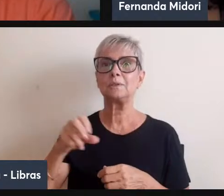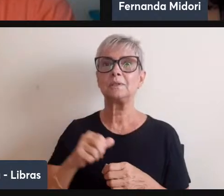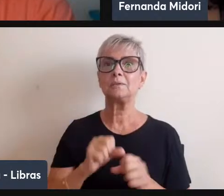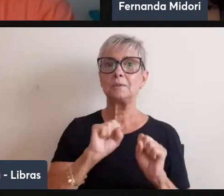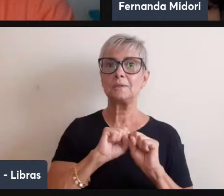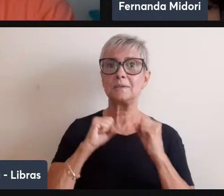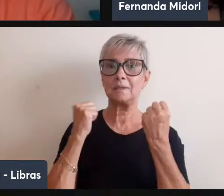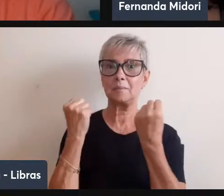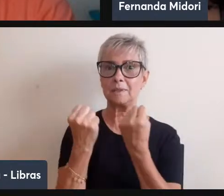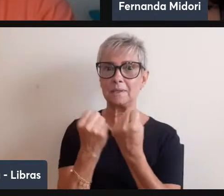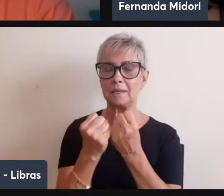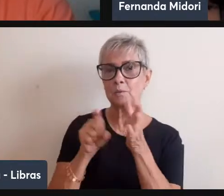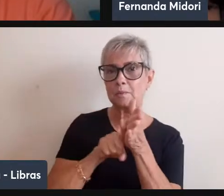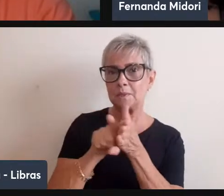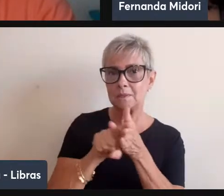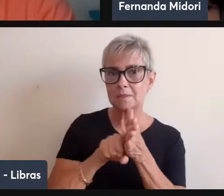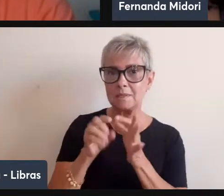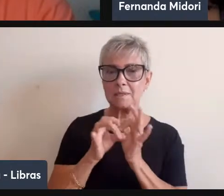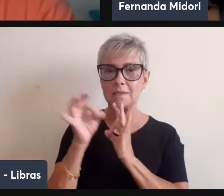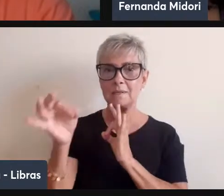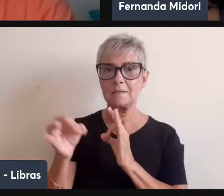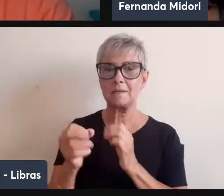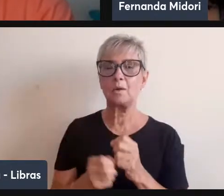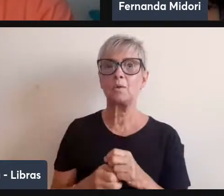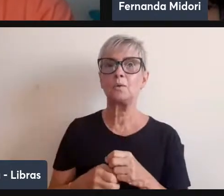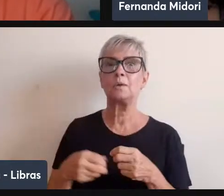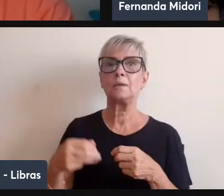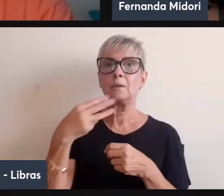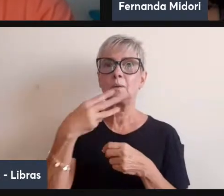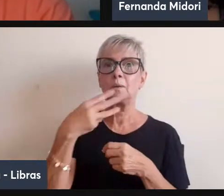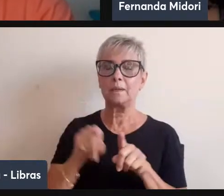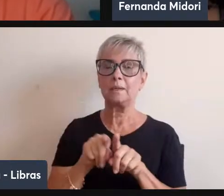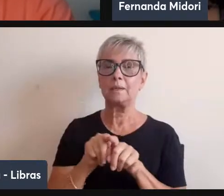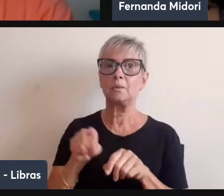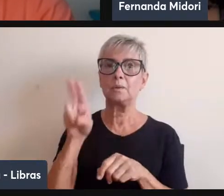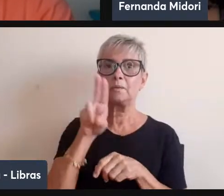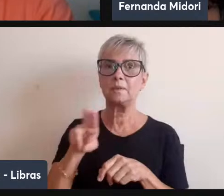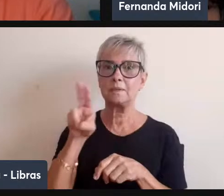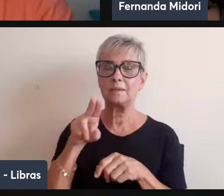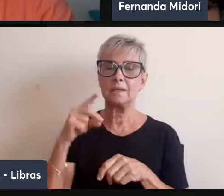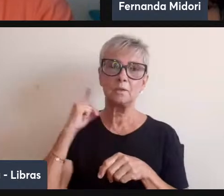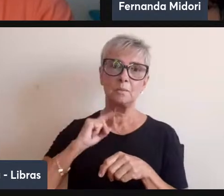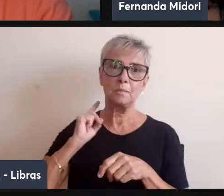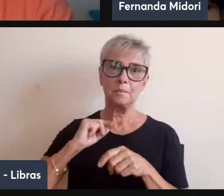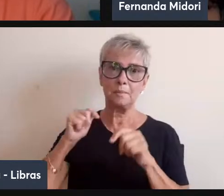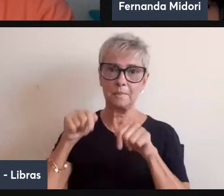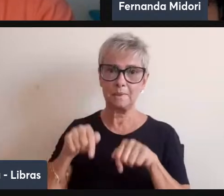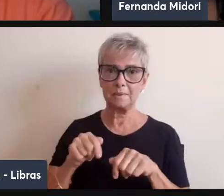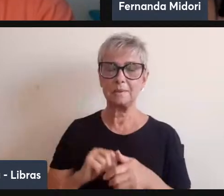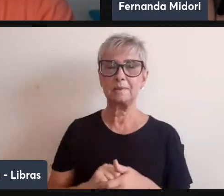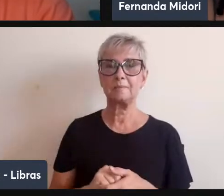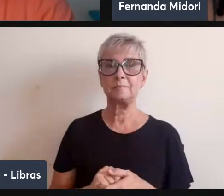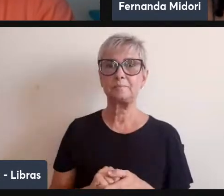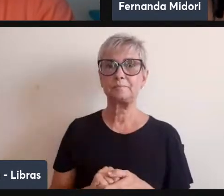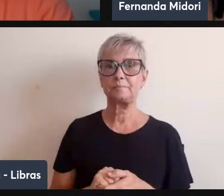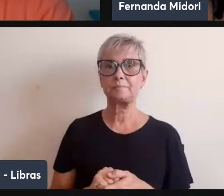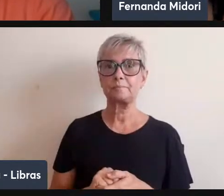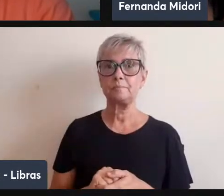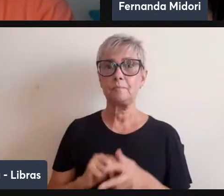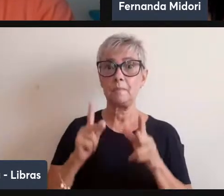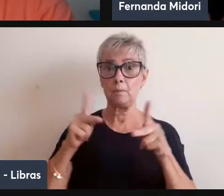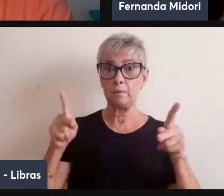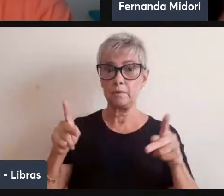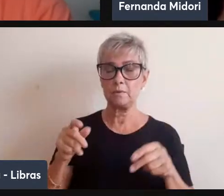de Pesquisa e Extensão da UEM, Universidade do Estado de Minas Gerais. Eu sou o professor Alexis,